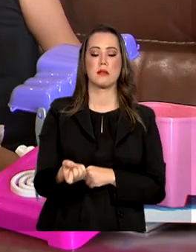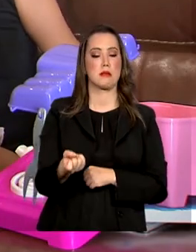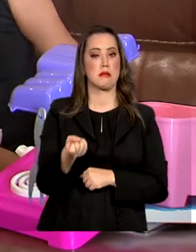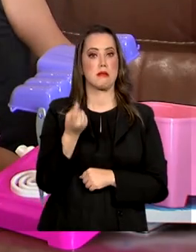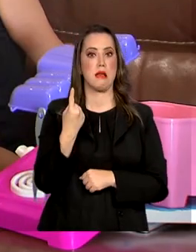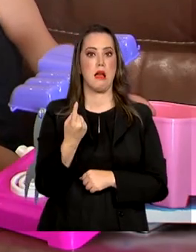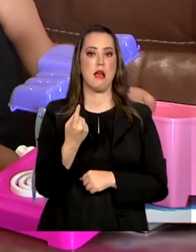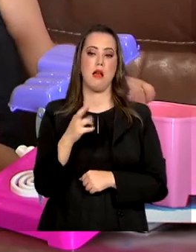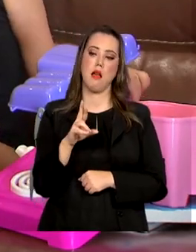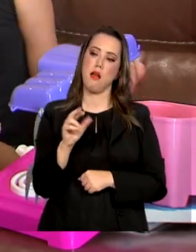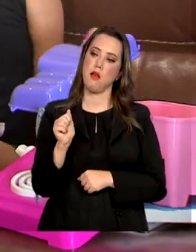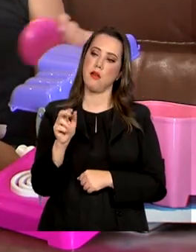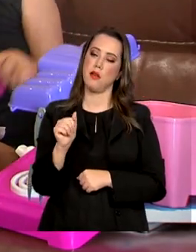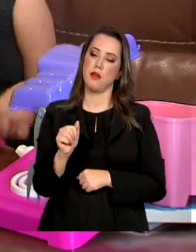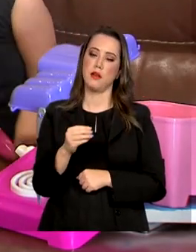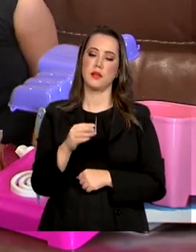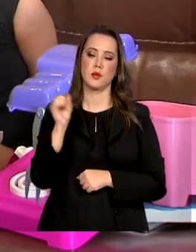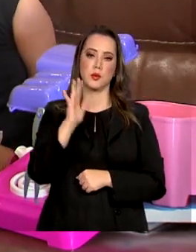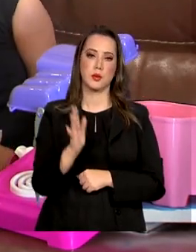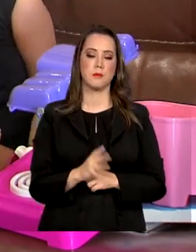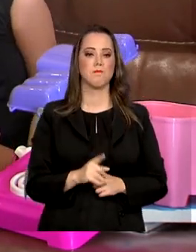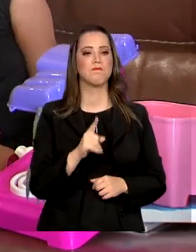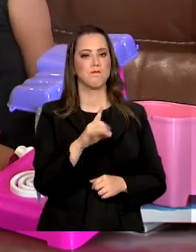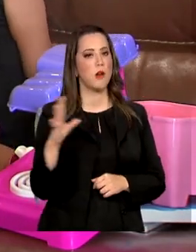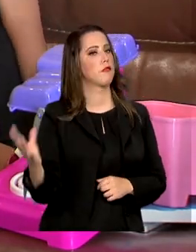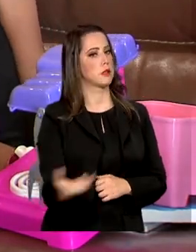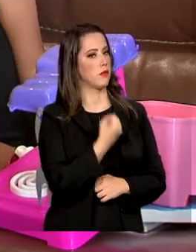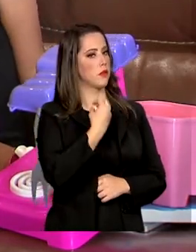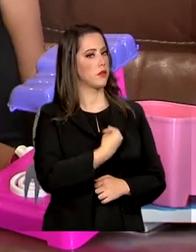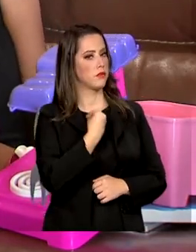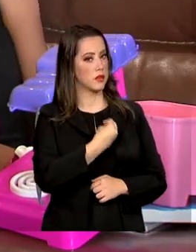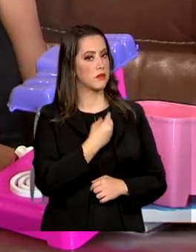salvar muitas vidas essa medicação no SUS.